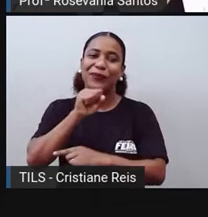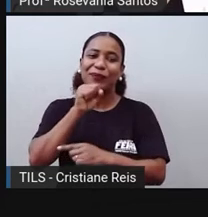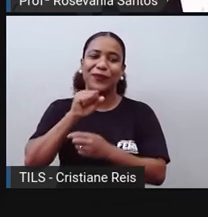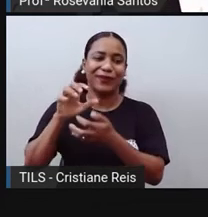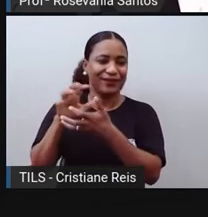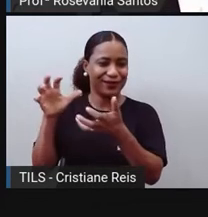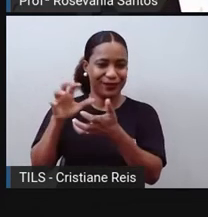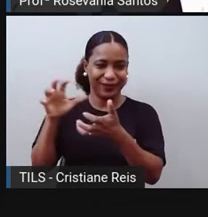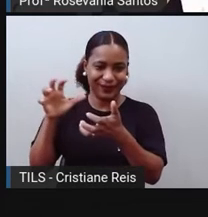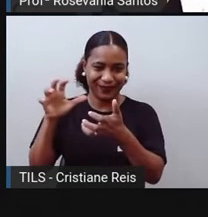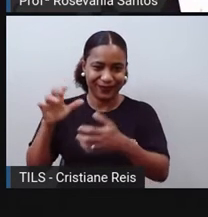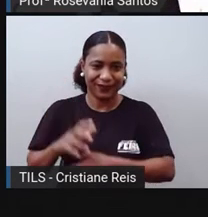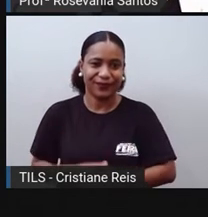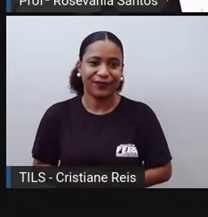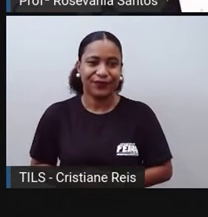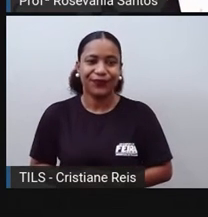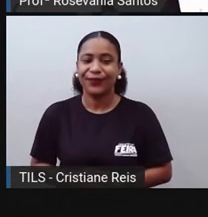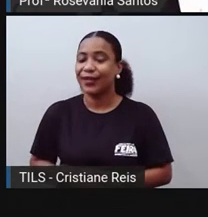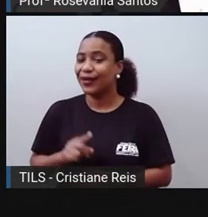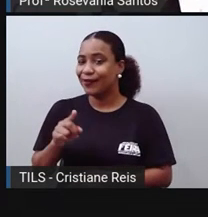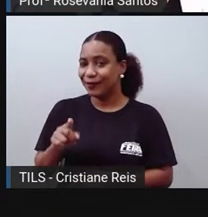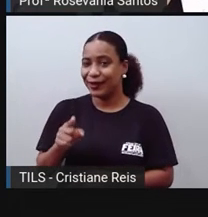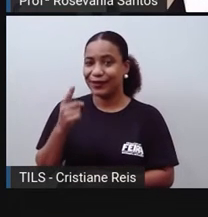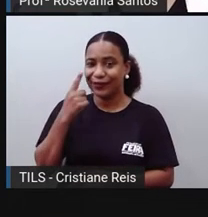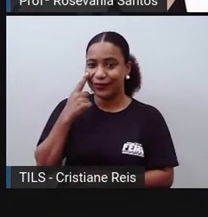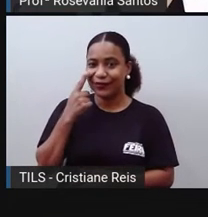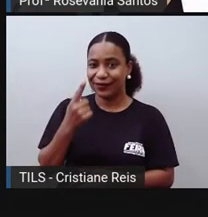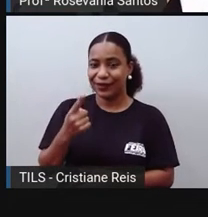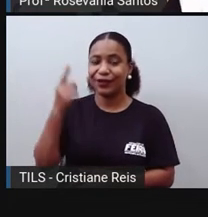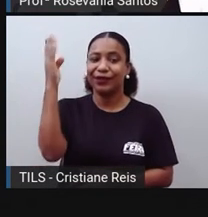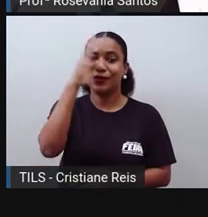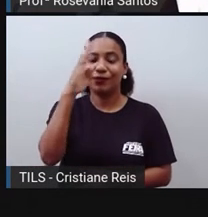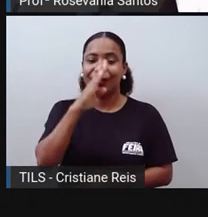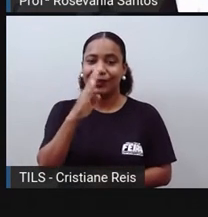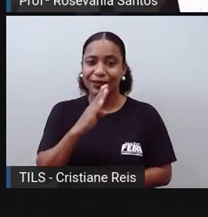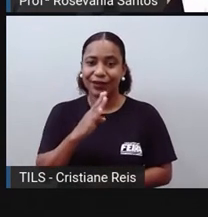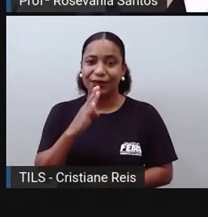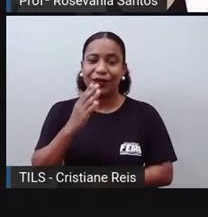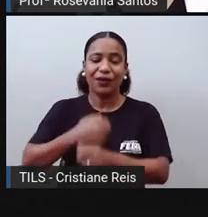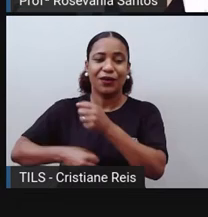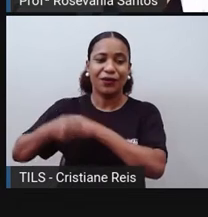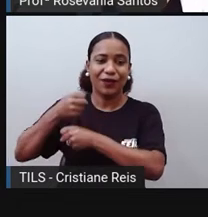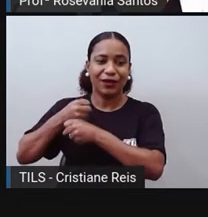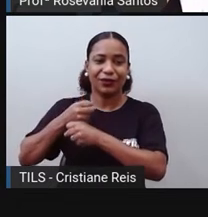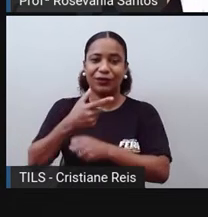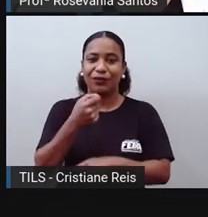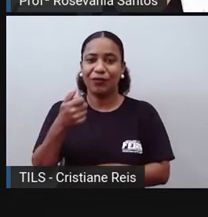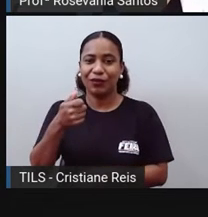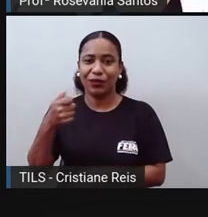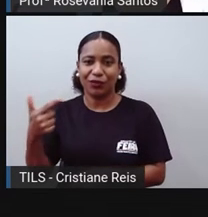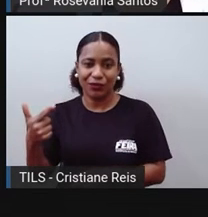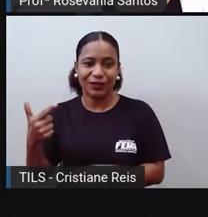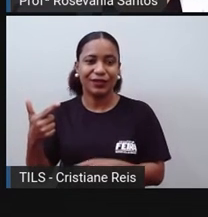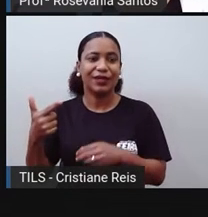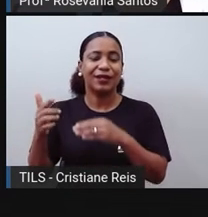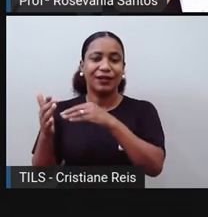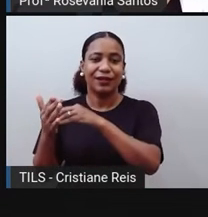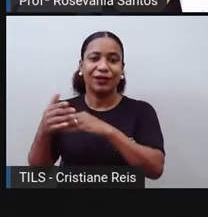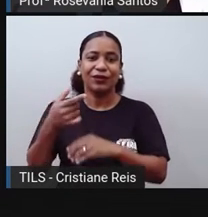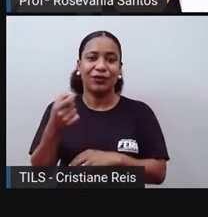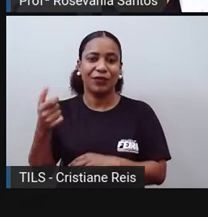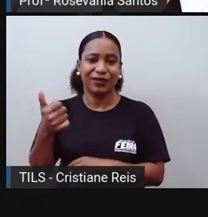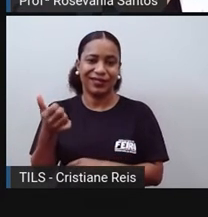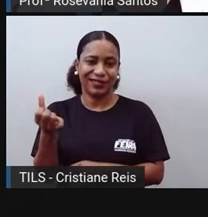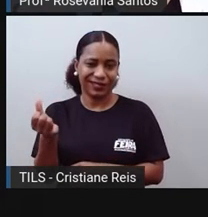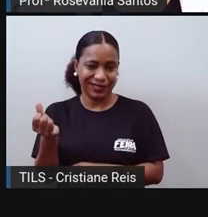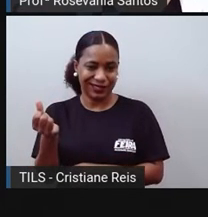Já aqui no Brasil, né, no intervalo, aqui tem dois dados, o de 2012 e o de 2016. O de 2012 está